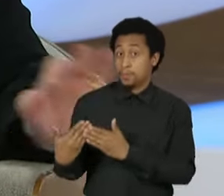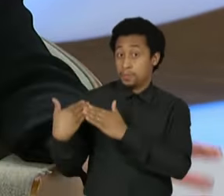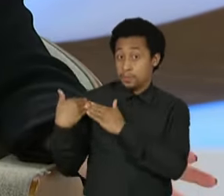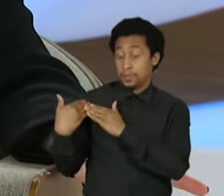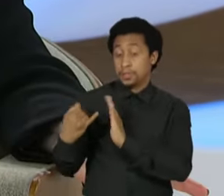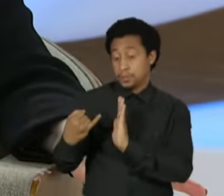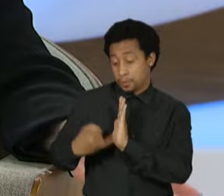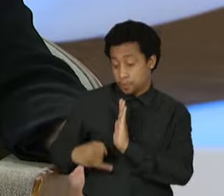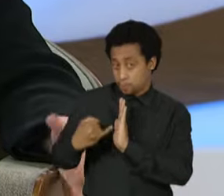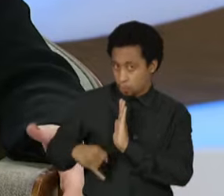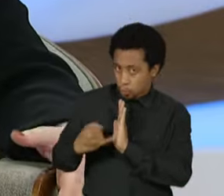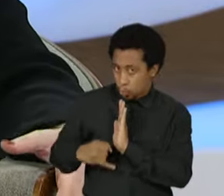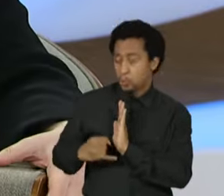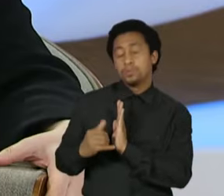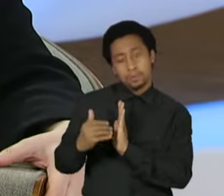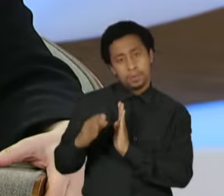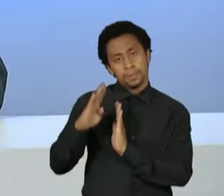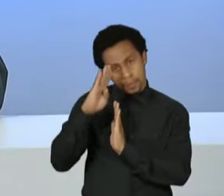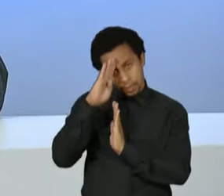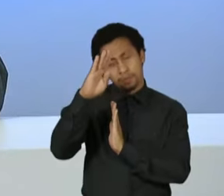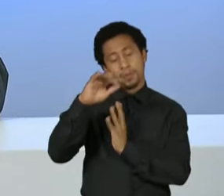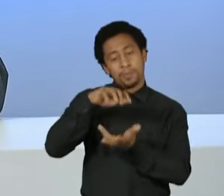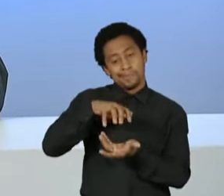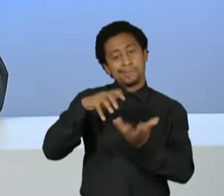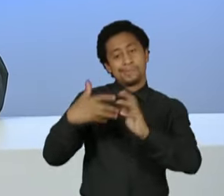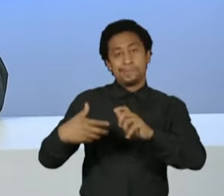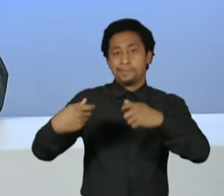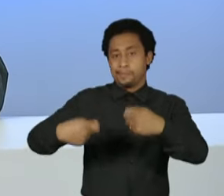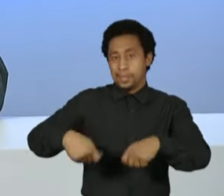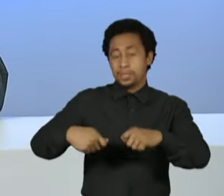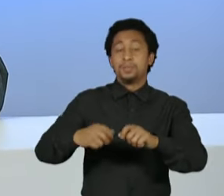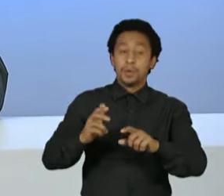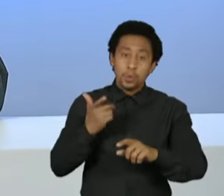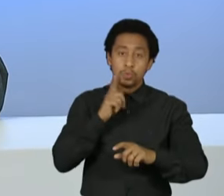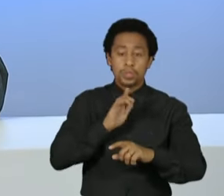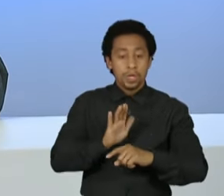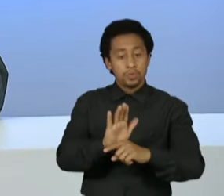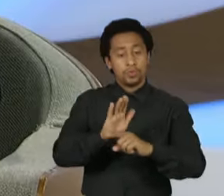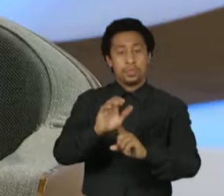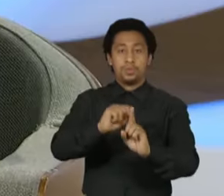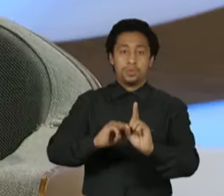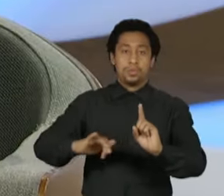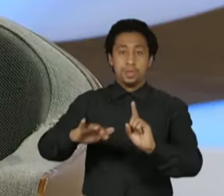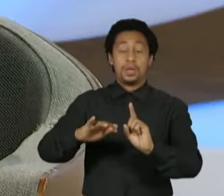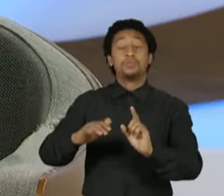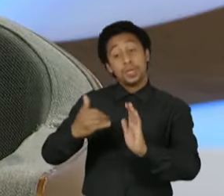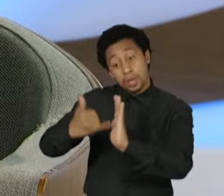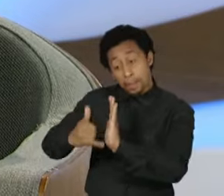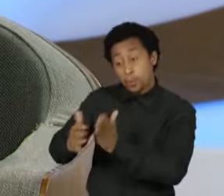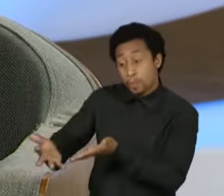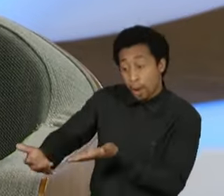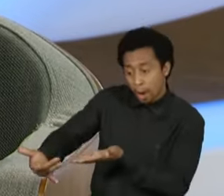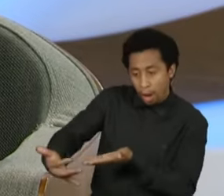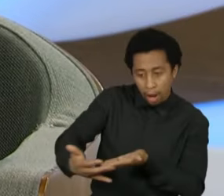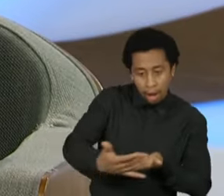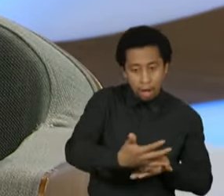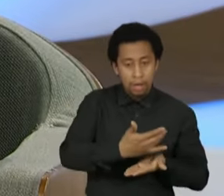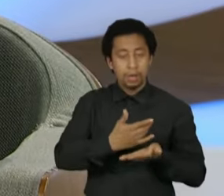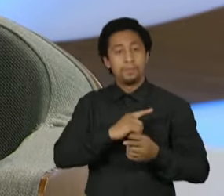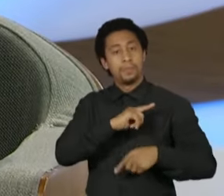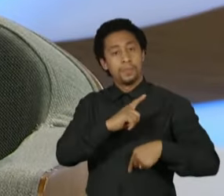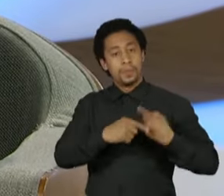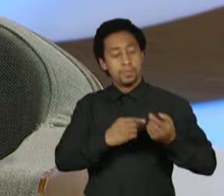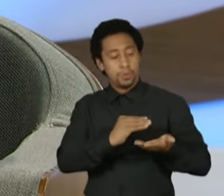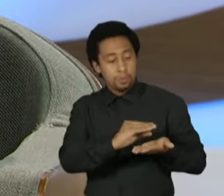prioridade para que a gente possa fazer o social. A responsabilidade fiscal é o meio. Você tem que ter respeito com o dinheiro público para servir as